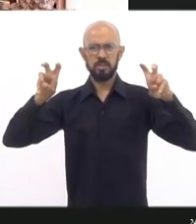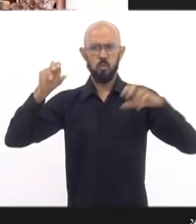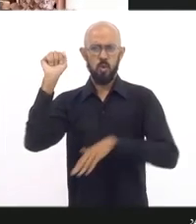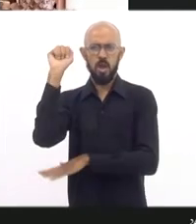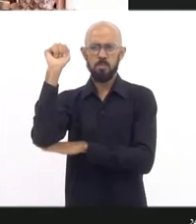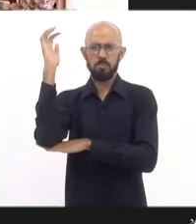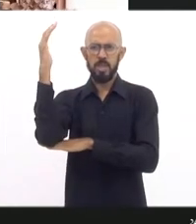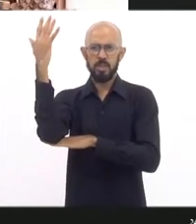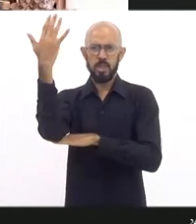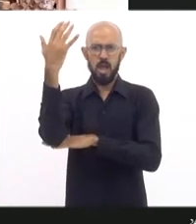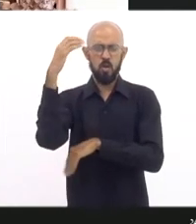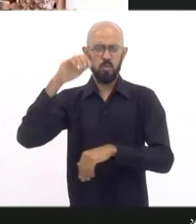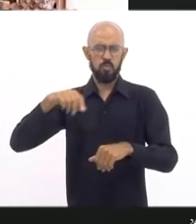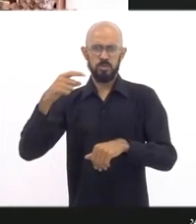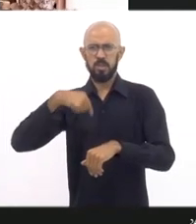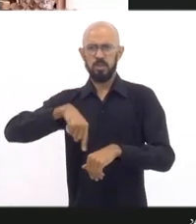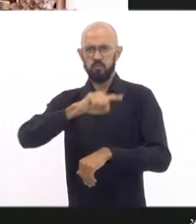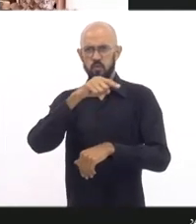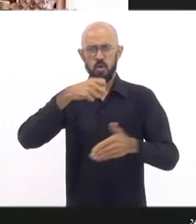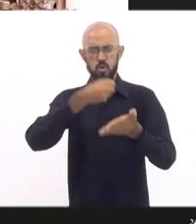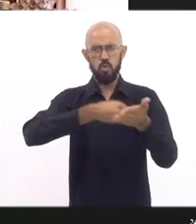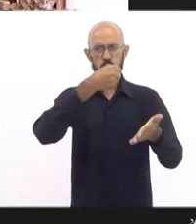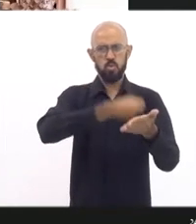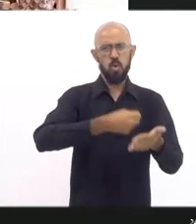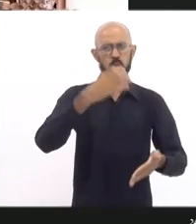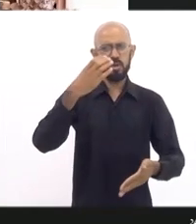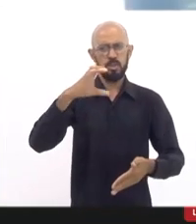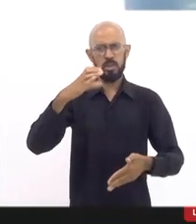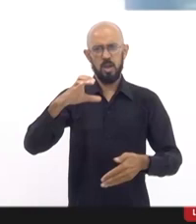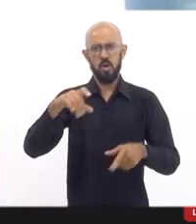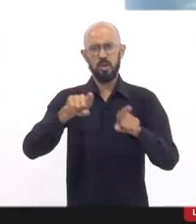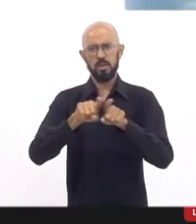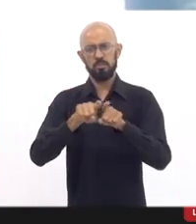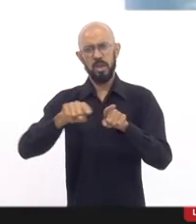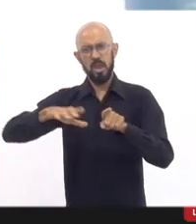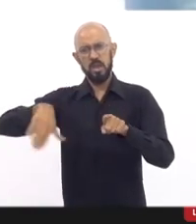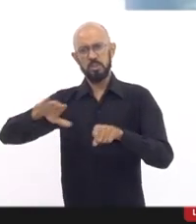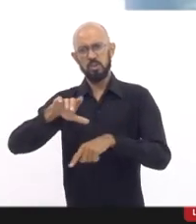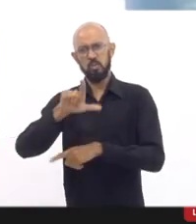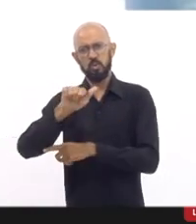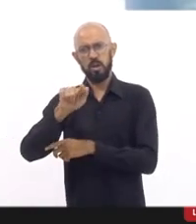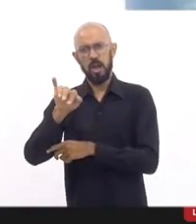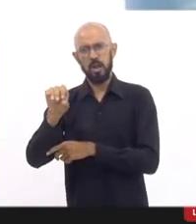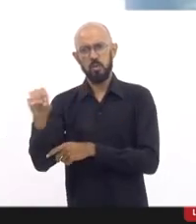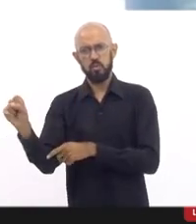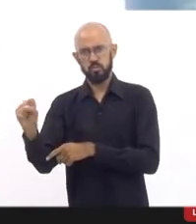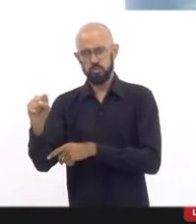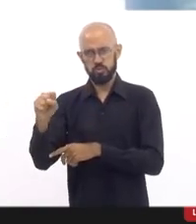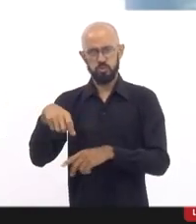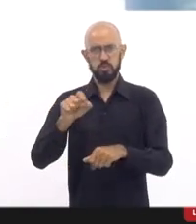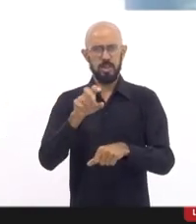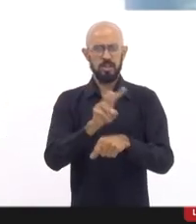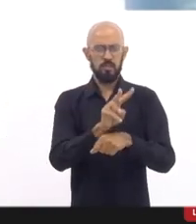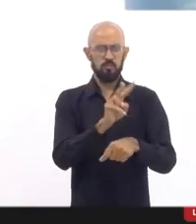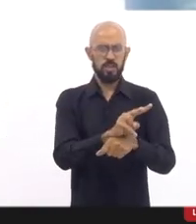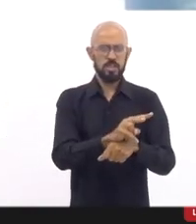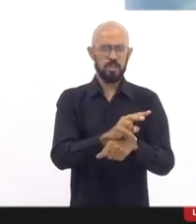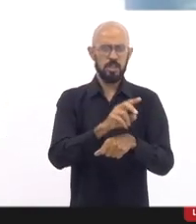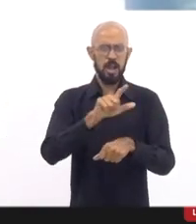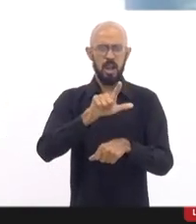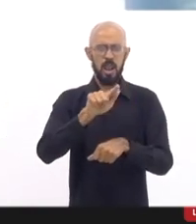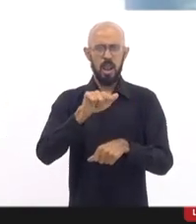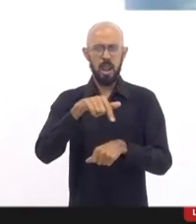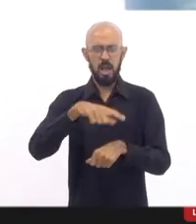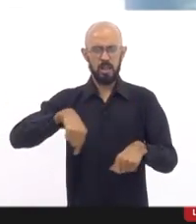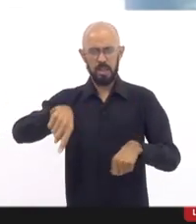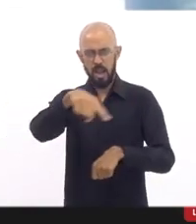Niterói, na região dos lagos. Eu tenho várias parcerias com o doutor Luciano na defesa da Lagoa de Araruama, das Lagoas de